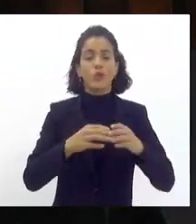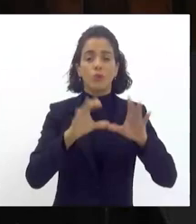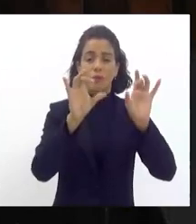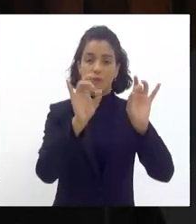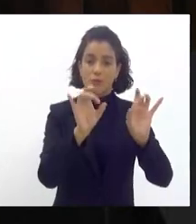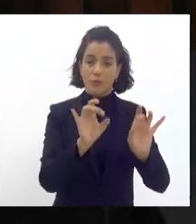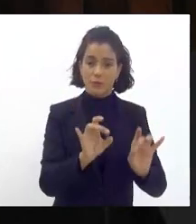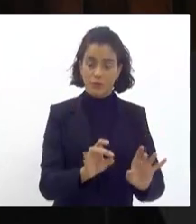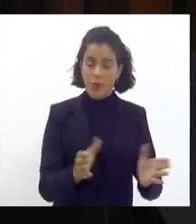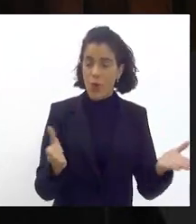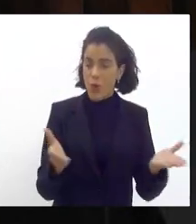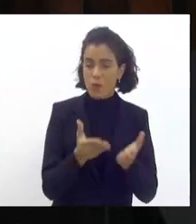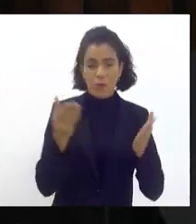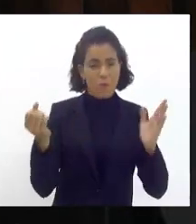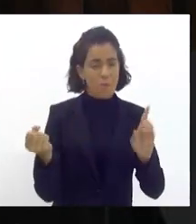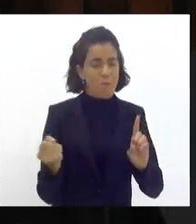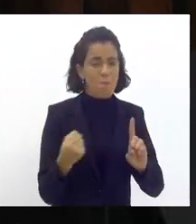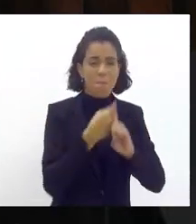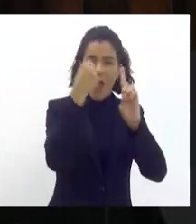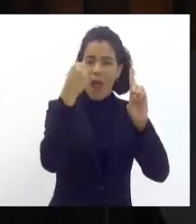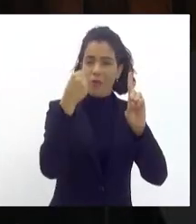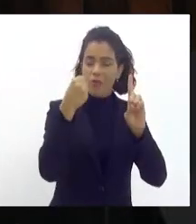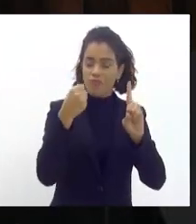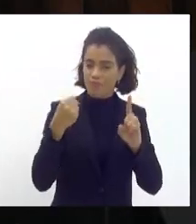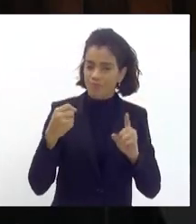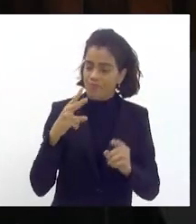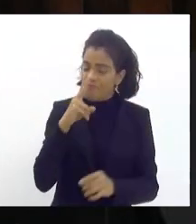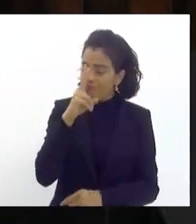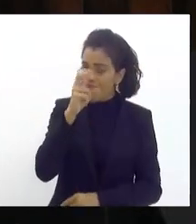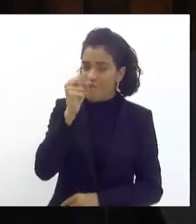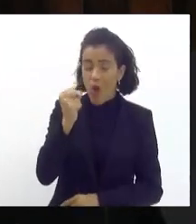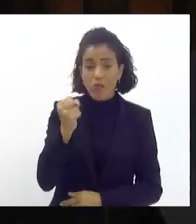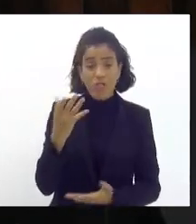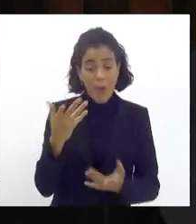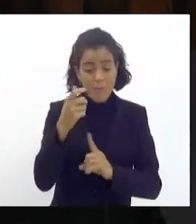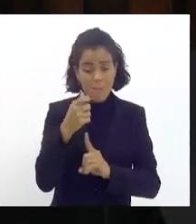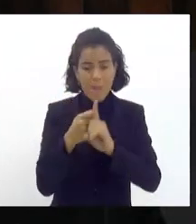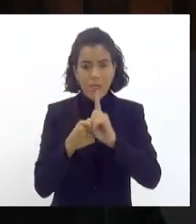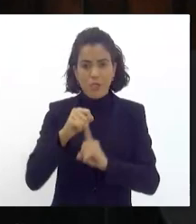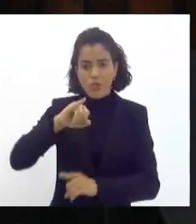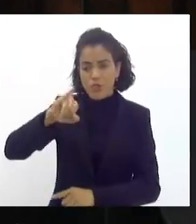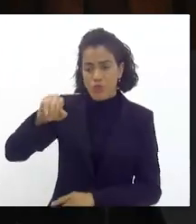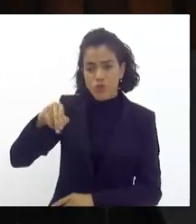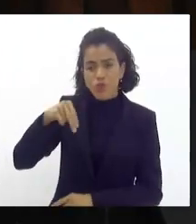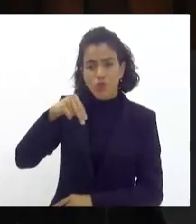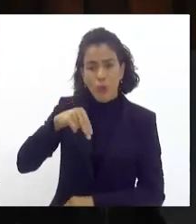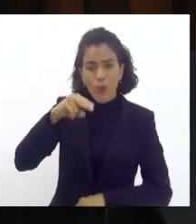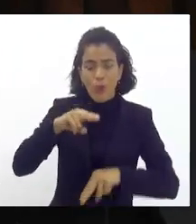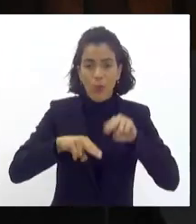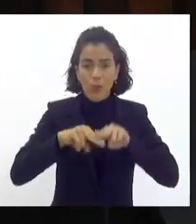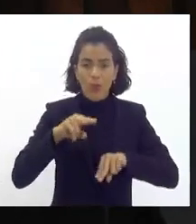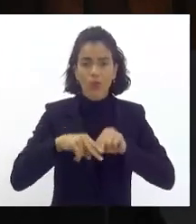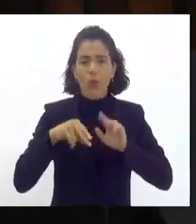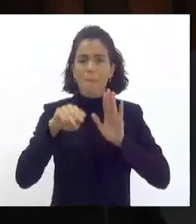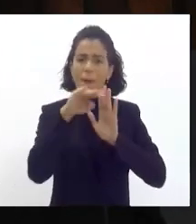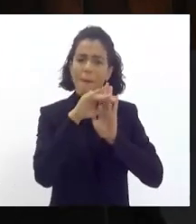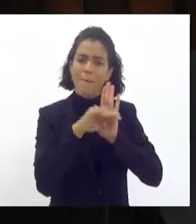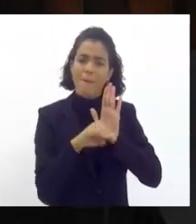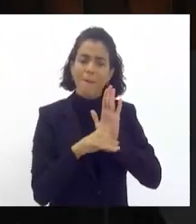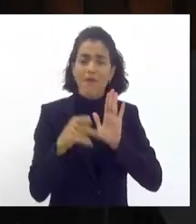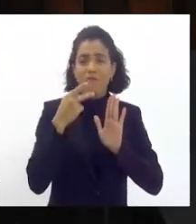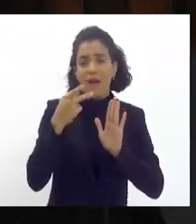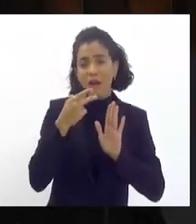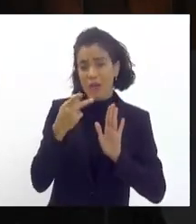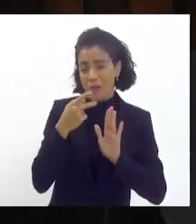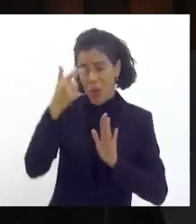hoje é um marco muito forte porque estamos em junho estamos com diversas pautas falando sobre carnaval eu estou na Liga